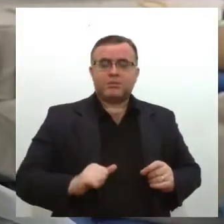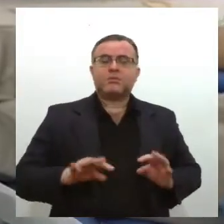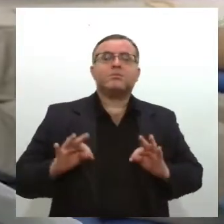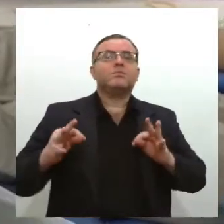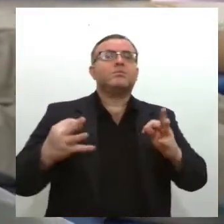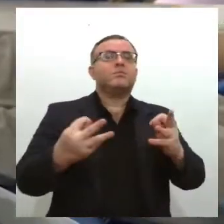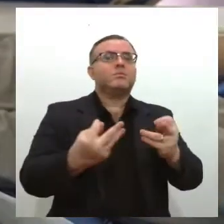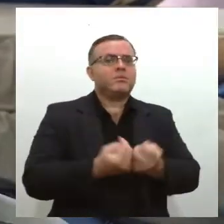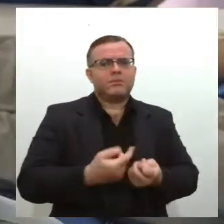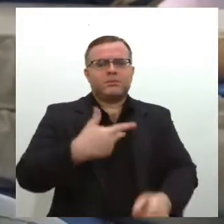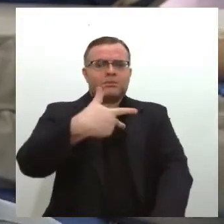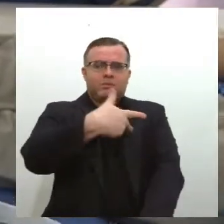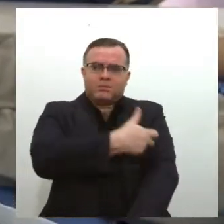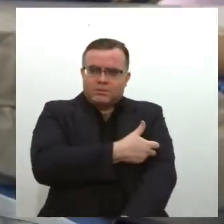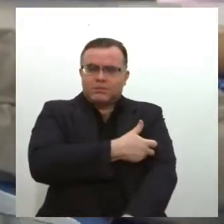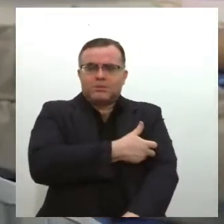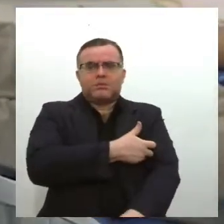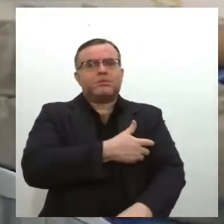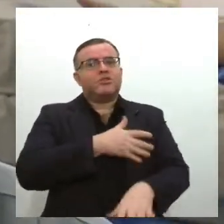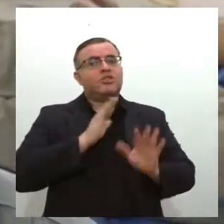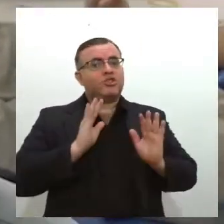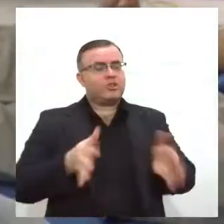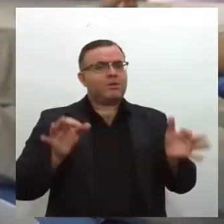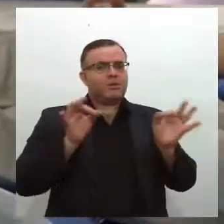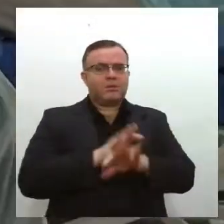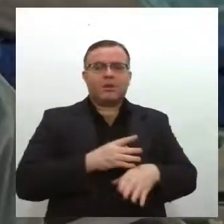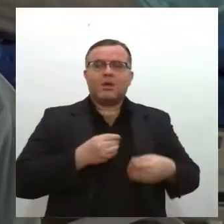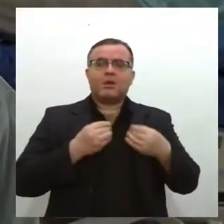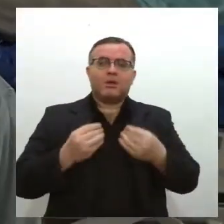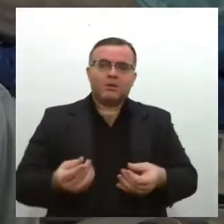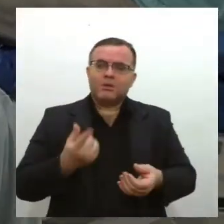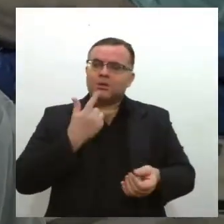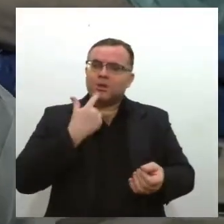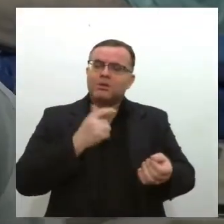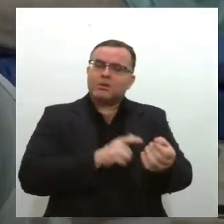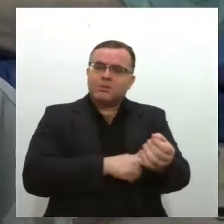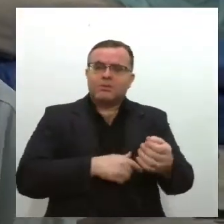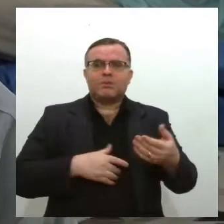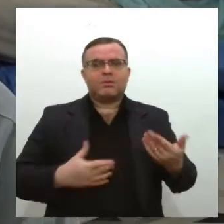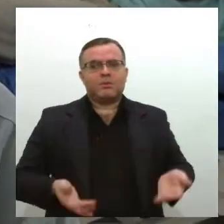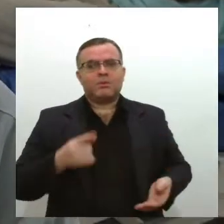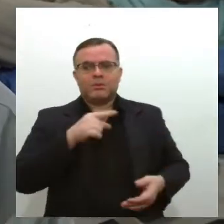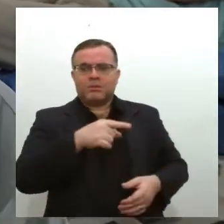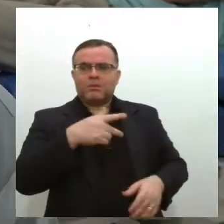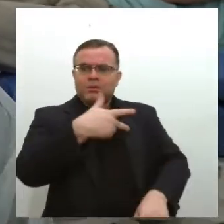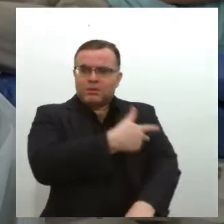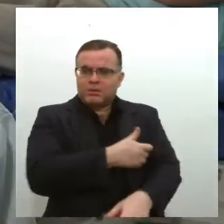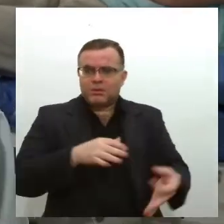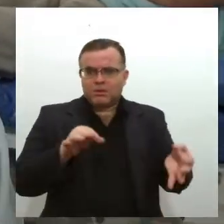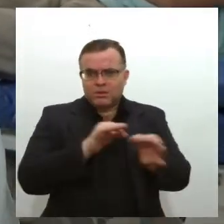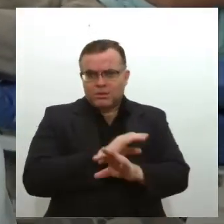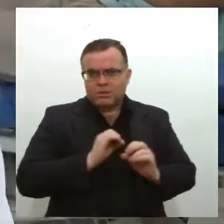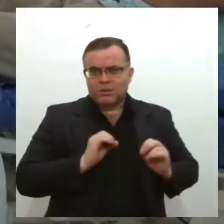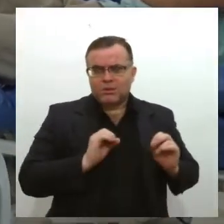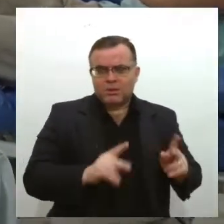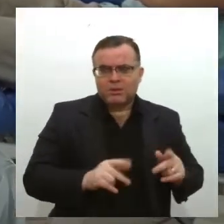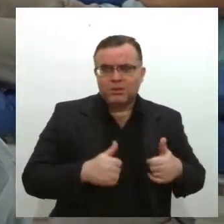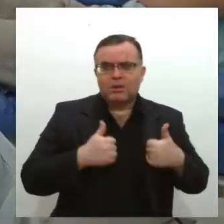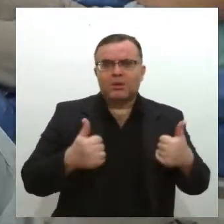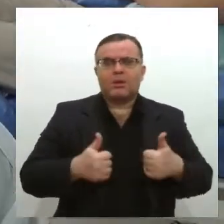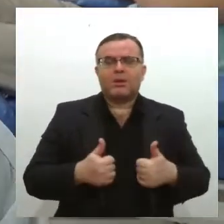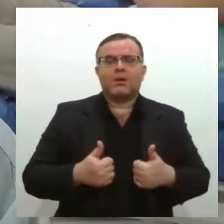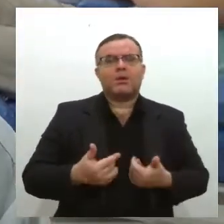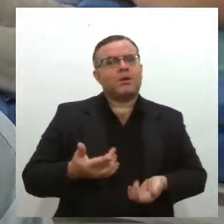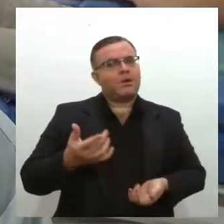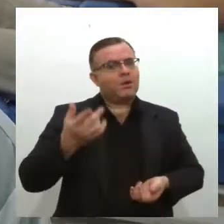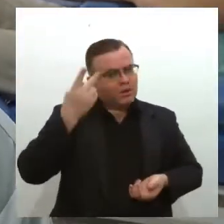vacinadas contra a Covid-19 e a doação de sangue. Depois que o doador estiver imunizado, se ele tomou Coronavac, é 48